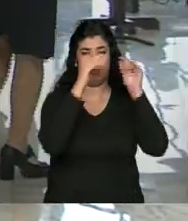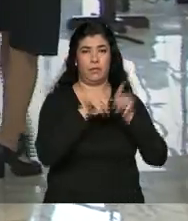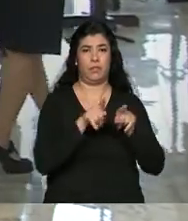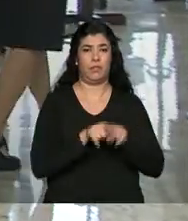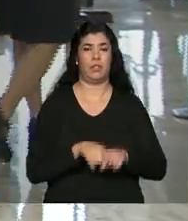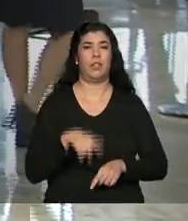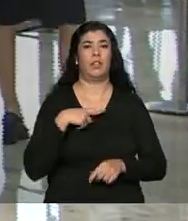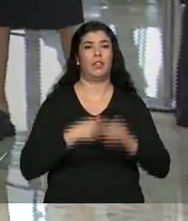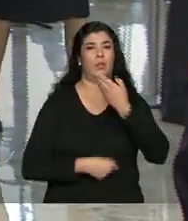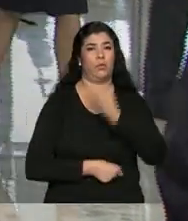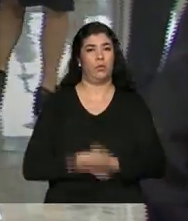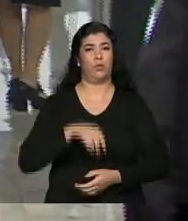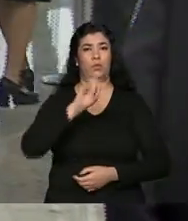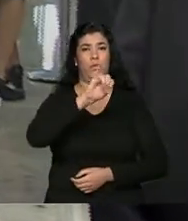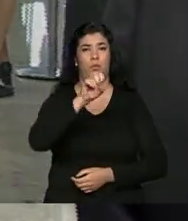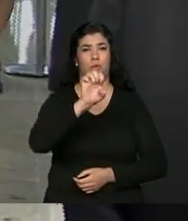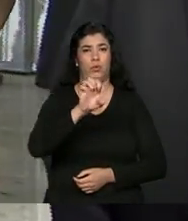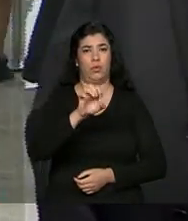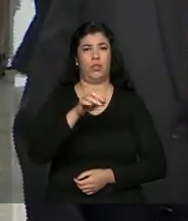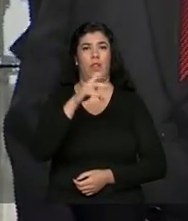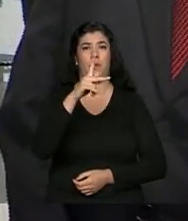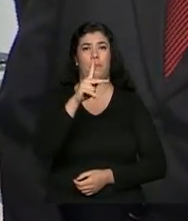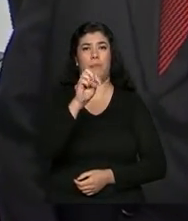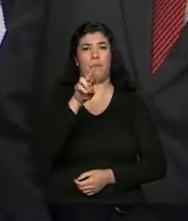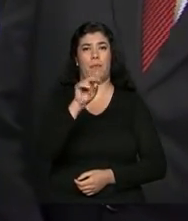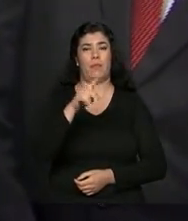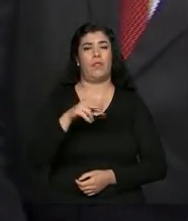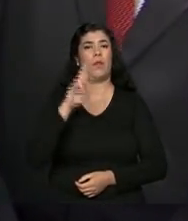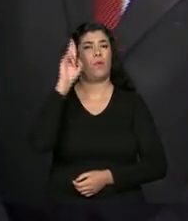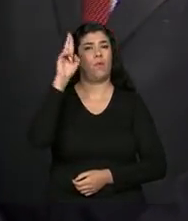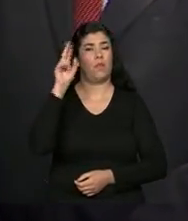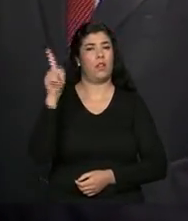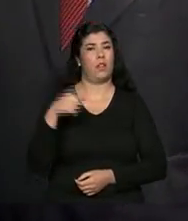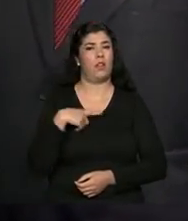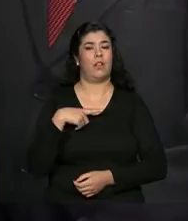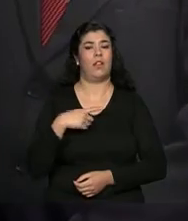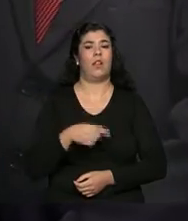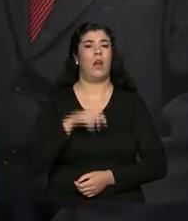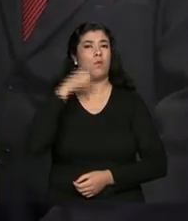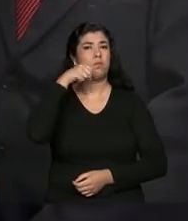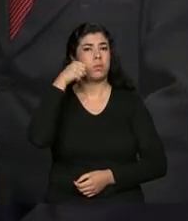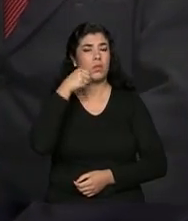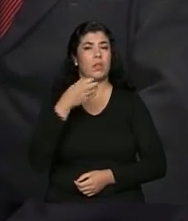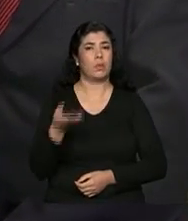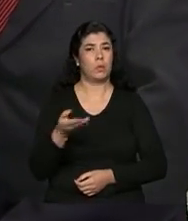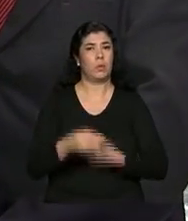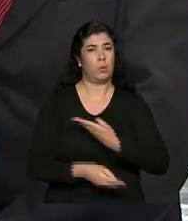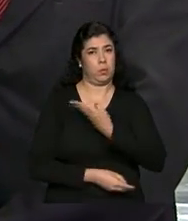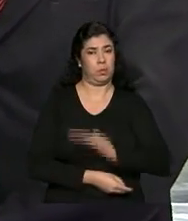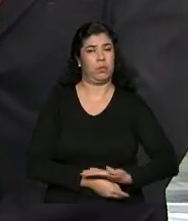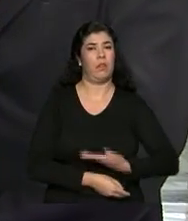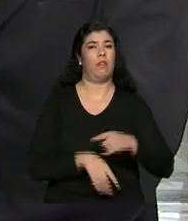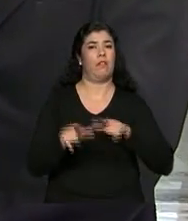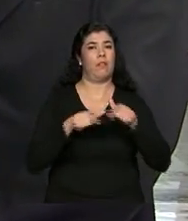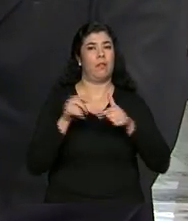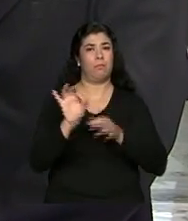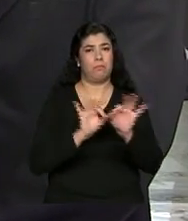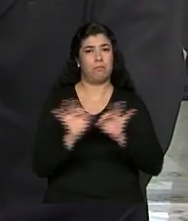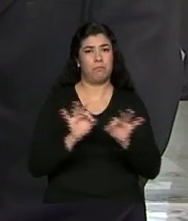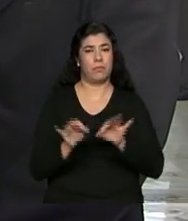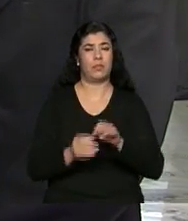aqui com o senador José Pimentel, do PT do Ceará, líder do governo no Congresso. O senador que participou ali como um dos autores do